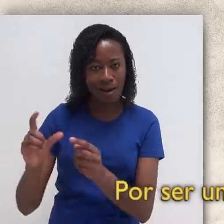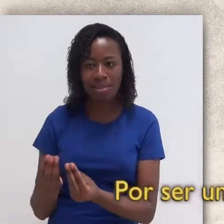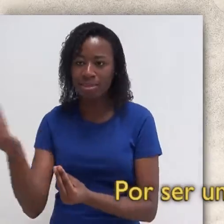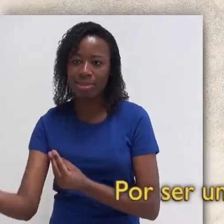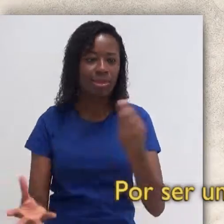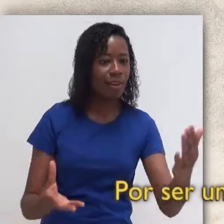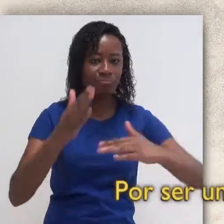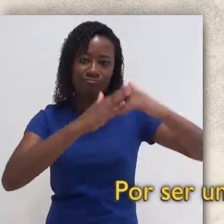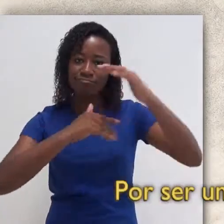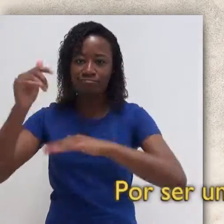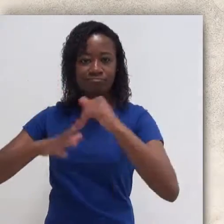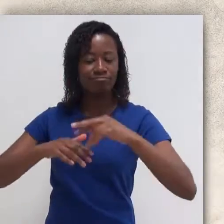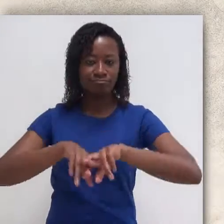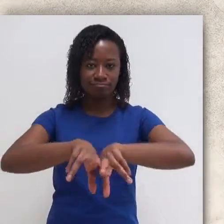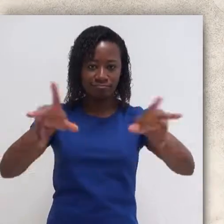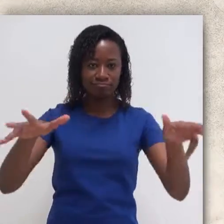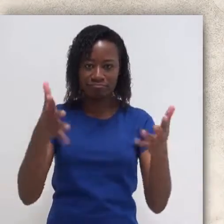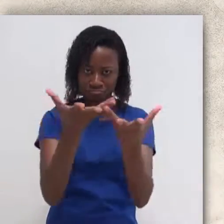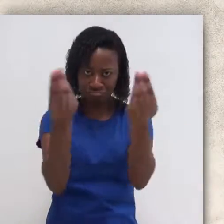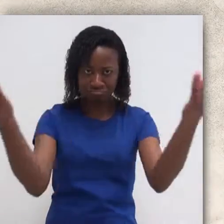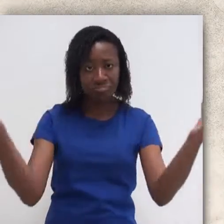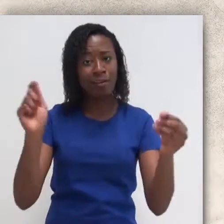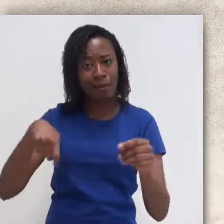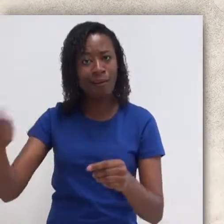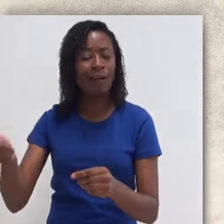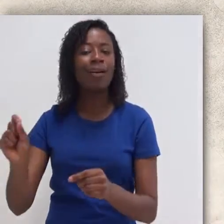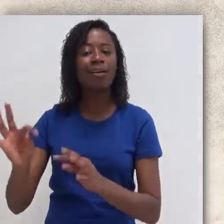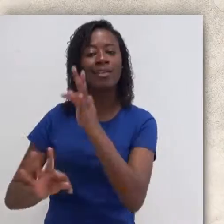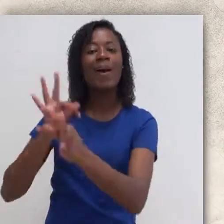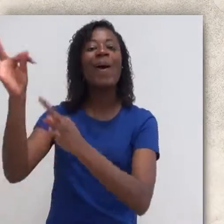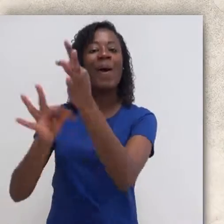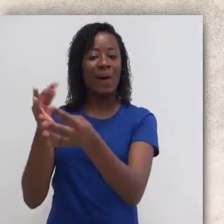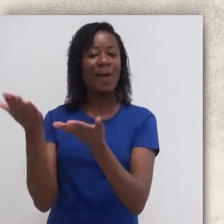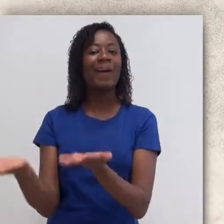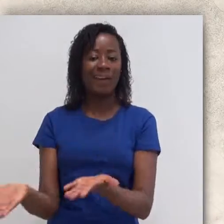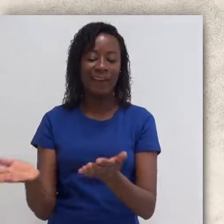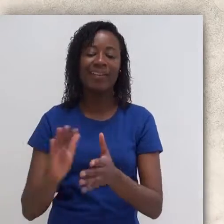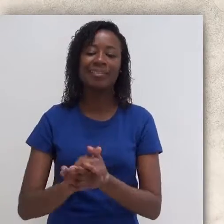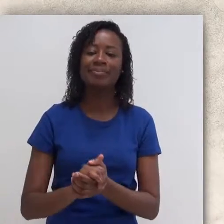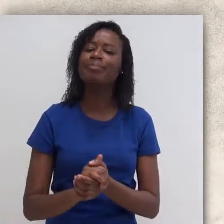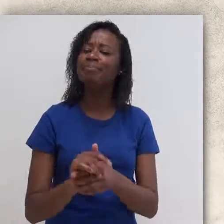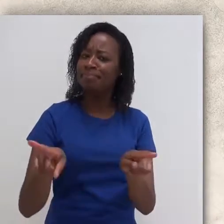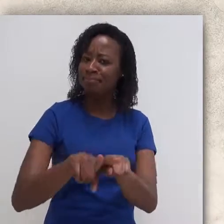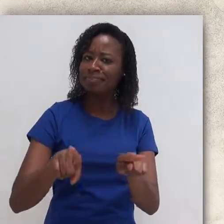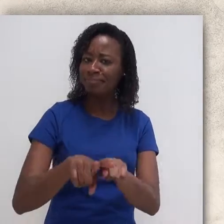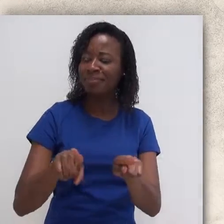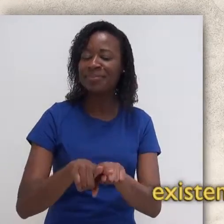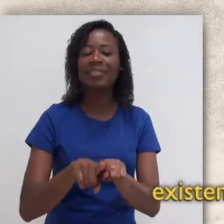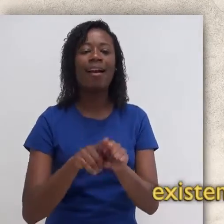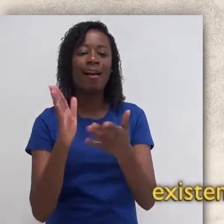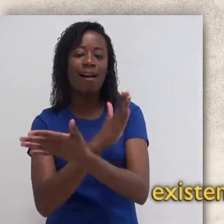autonomia a muita gente, a roda é um exemplo de tecnologia. Engrenagens giram acopladas. Além disso,